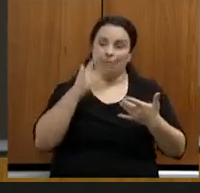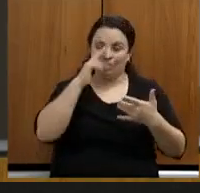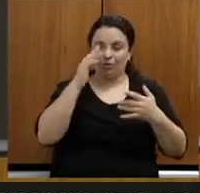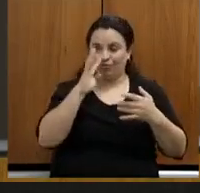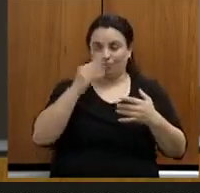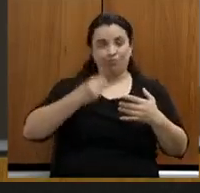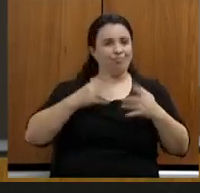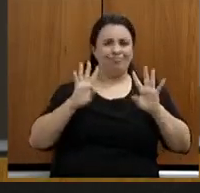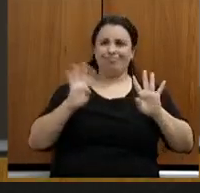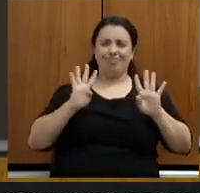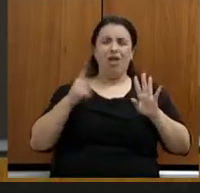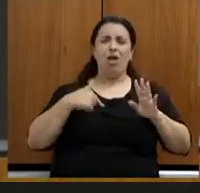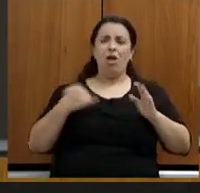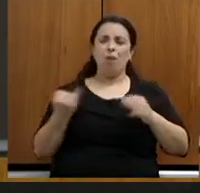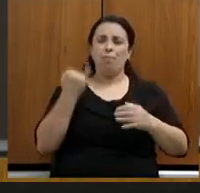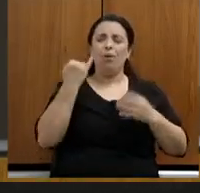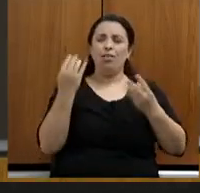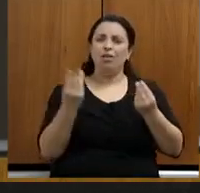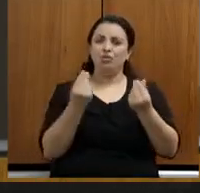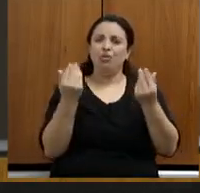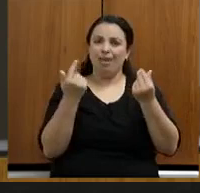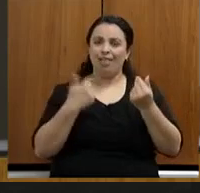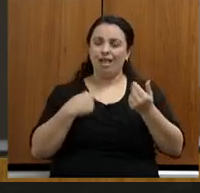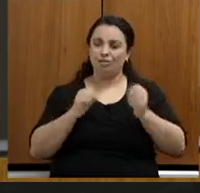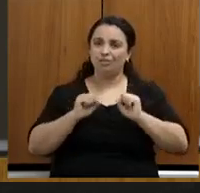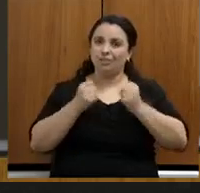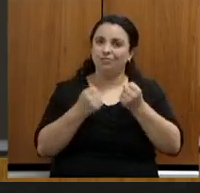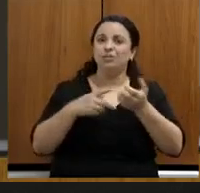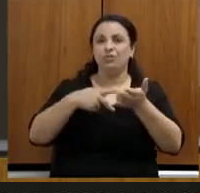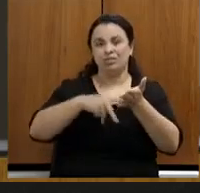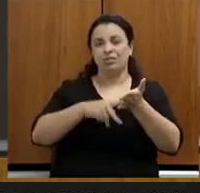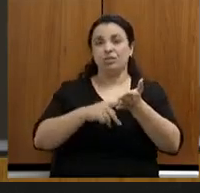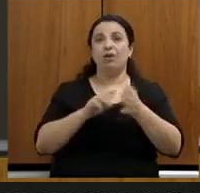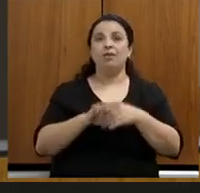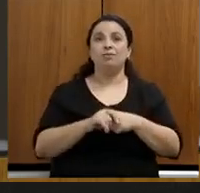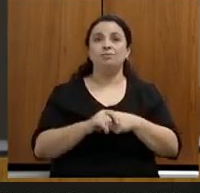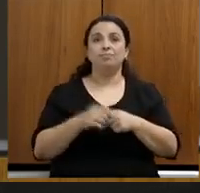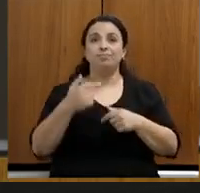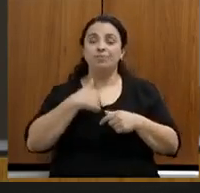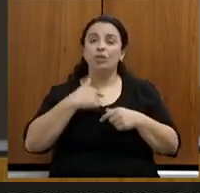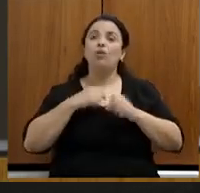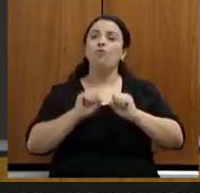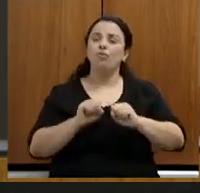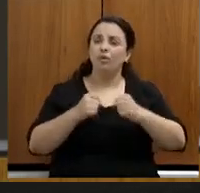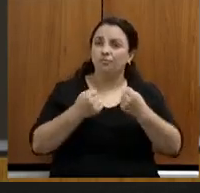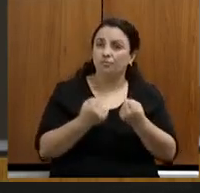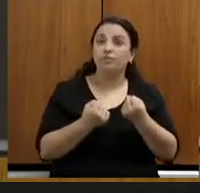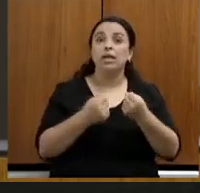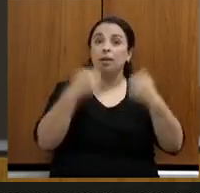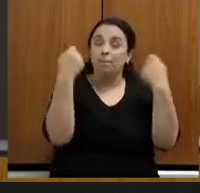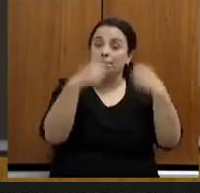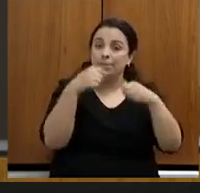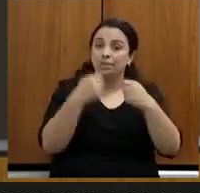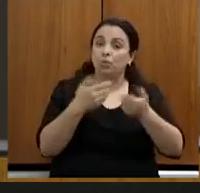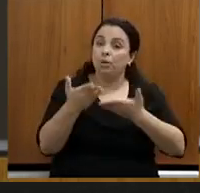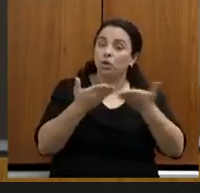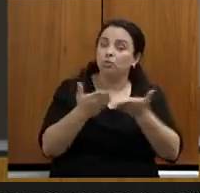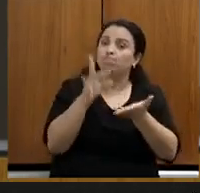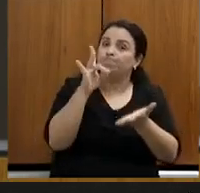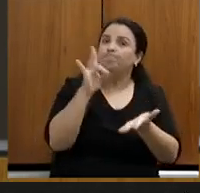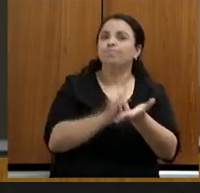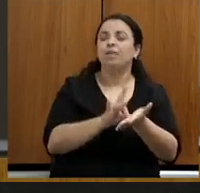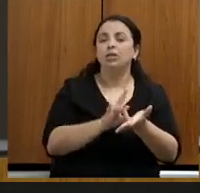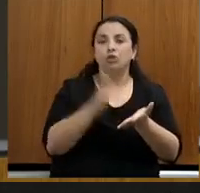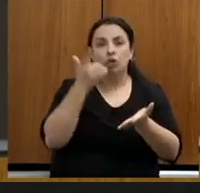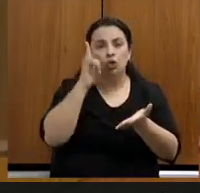acho que é uma importante qualidade. Eu vou reforçar a necessidade de uma efetiva negociação que chegue a um